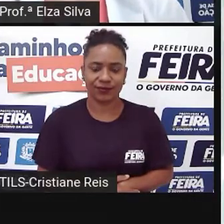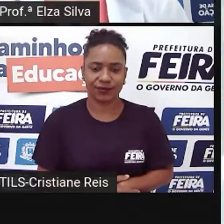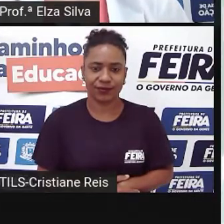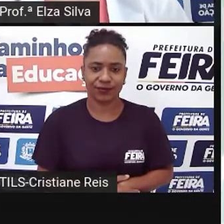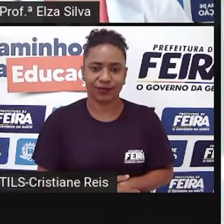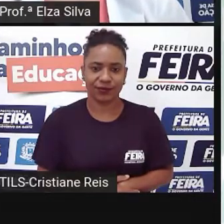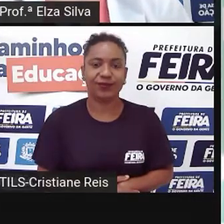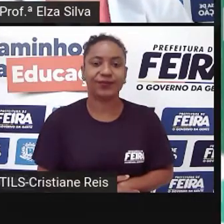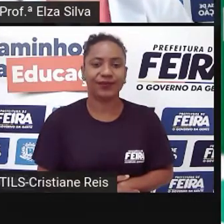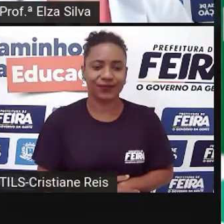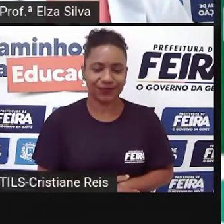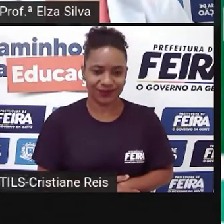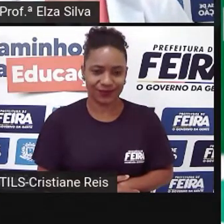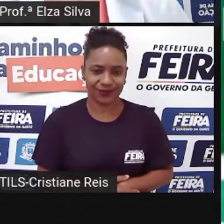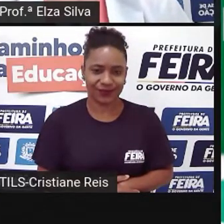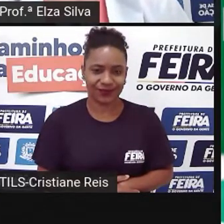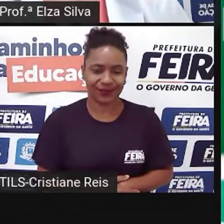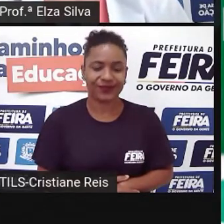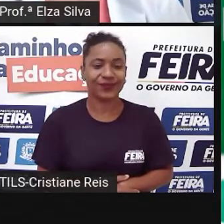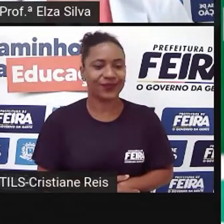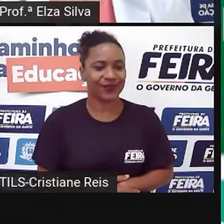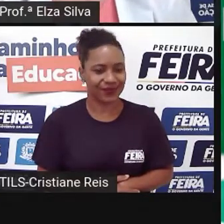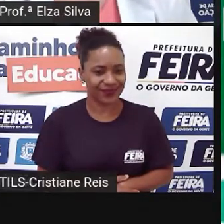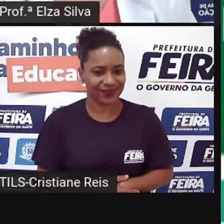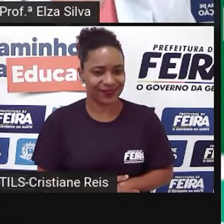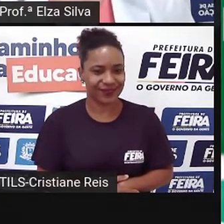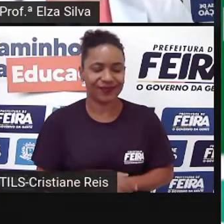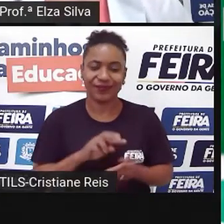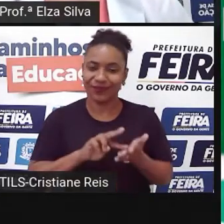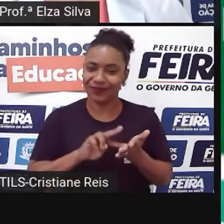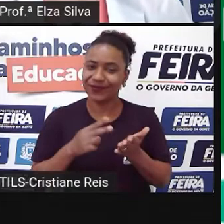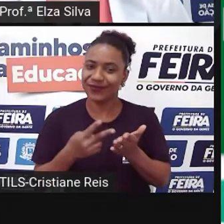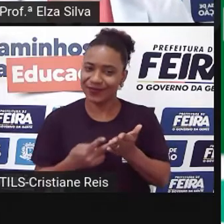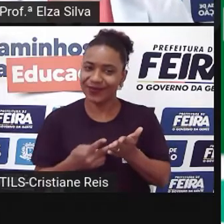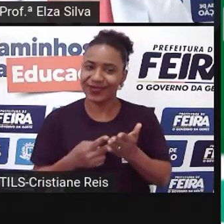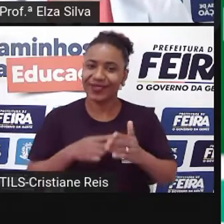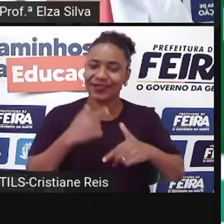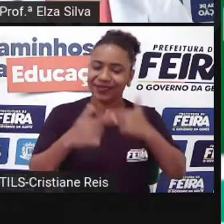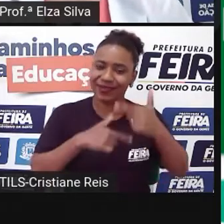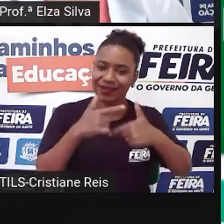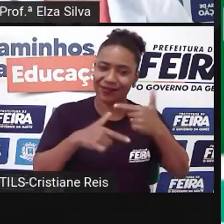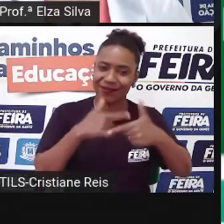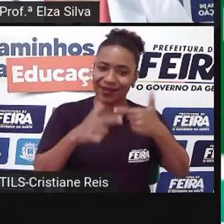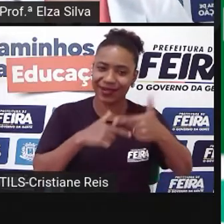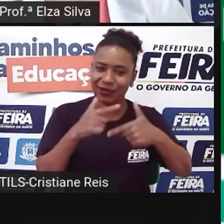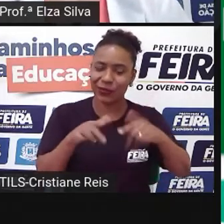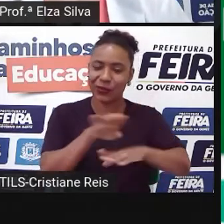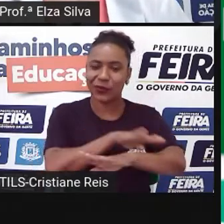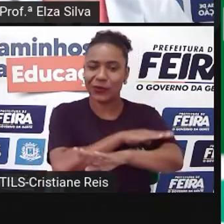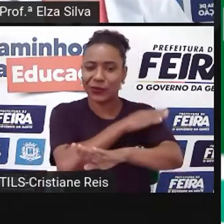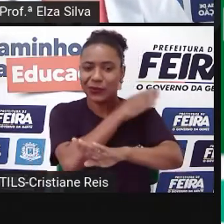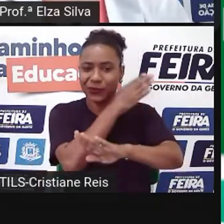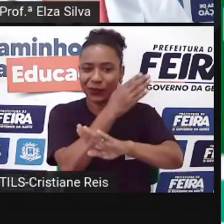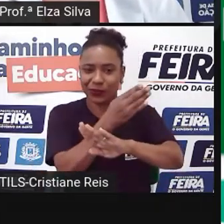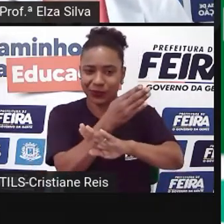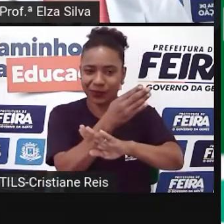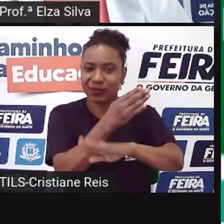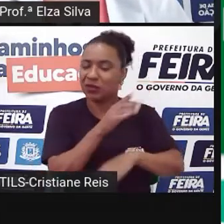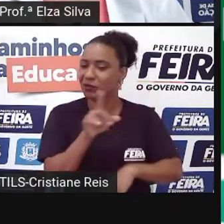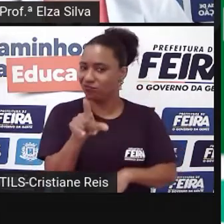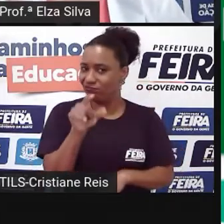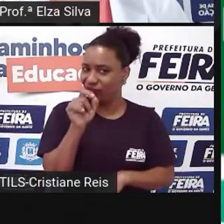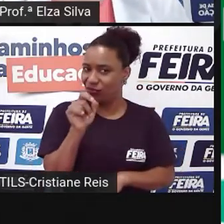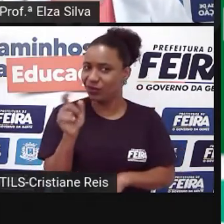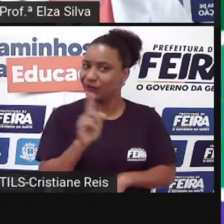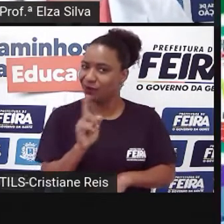To work a part-time job Então seria aquele trabalho de meio período Também não escolhi essa